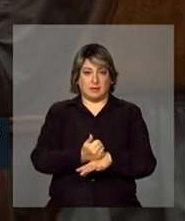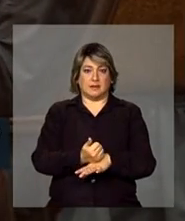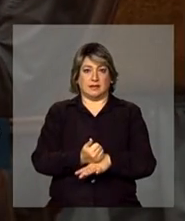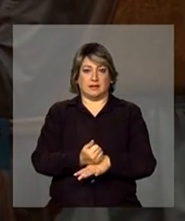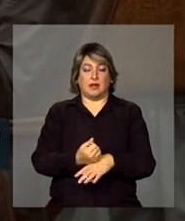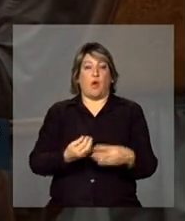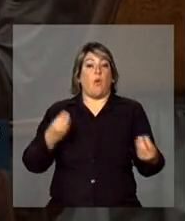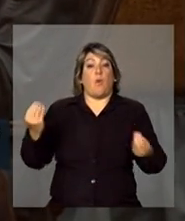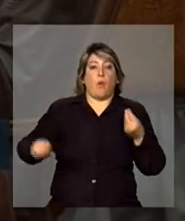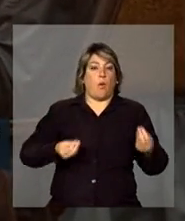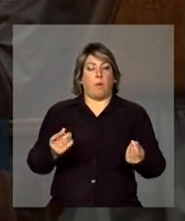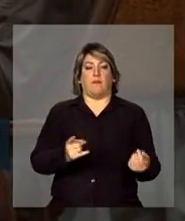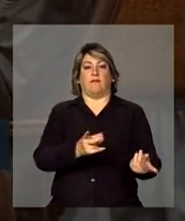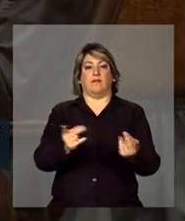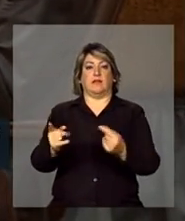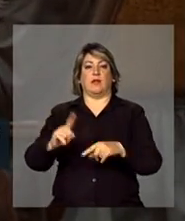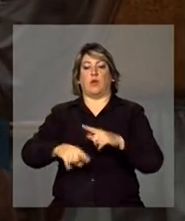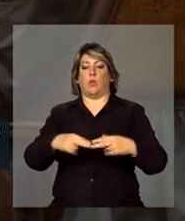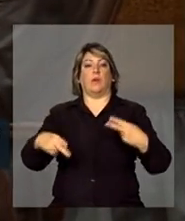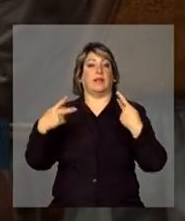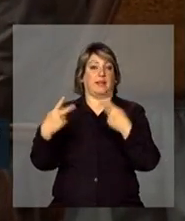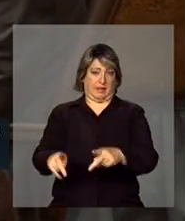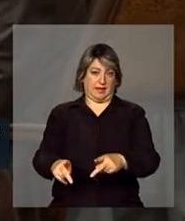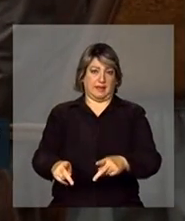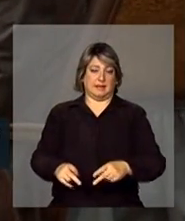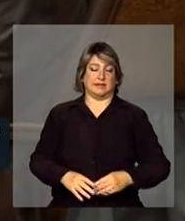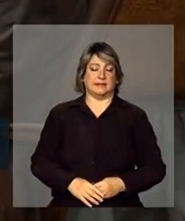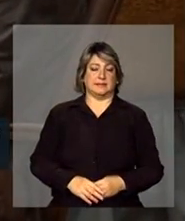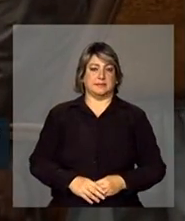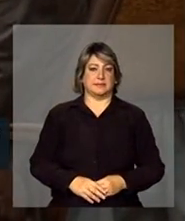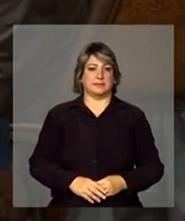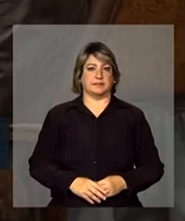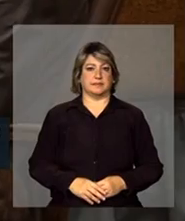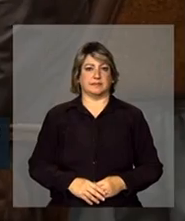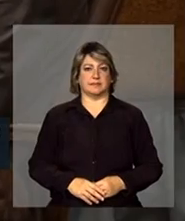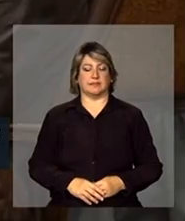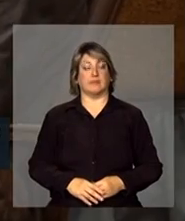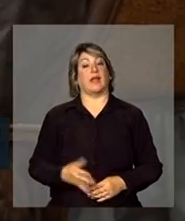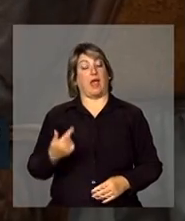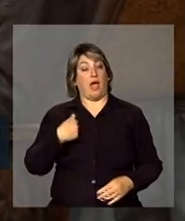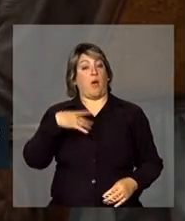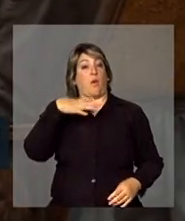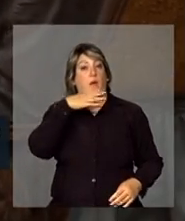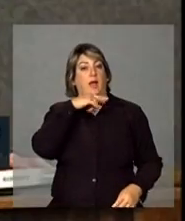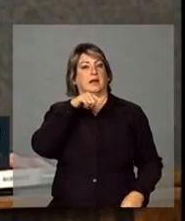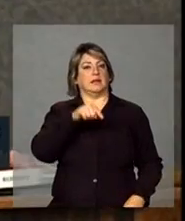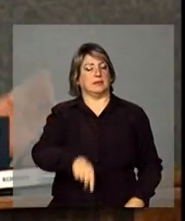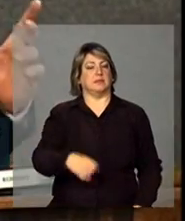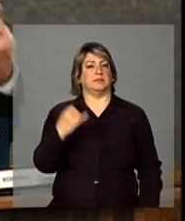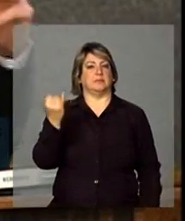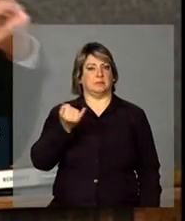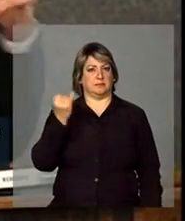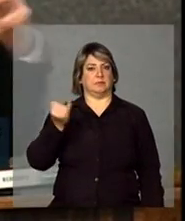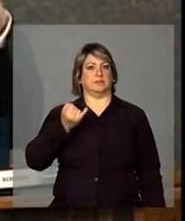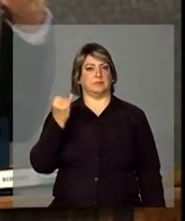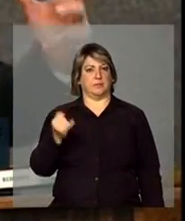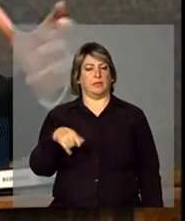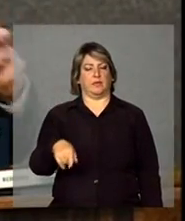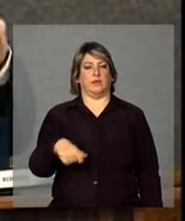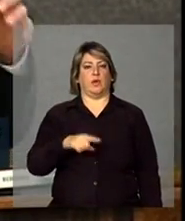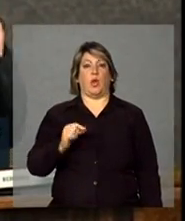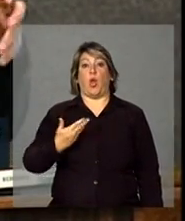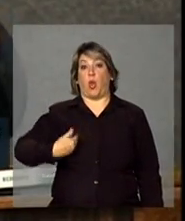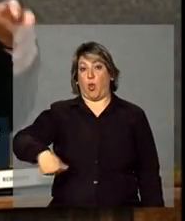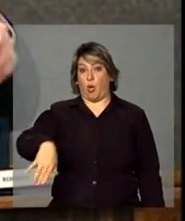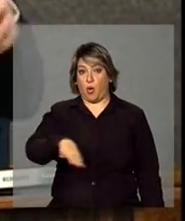forma de vender o produto dele. Eu acho que isso é um ponto muito importante, porque a gente tem de nós, seja,